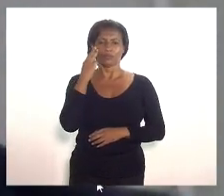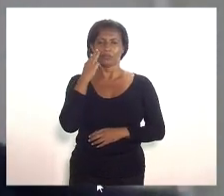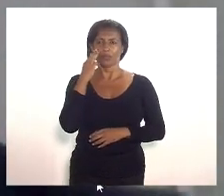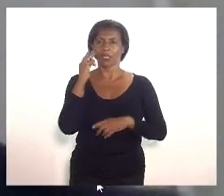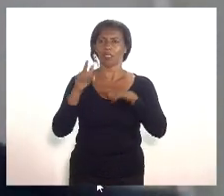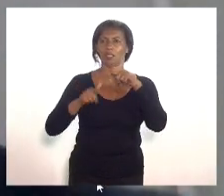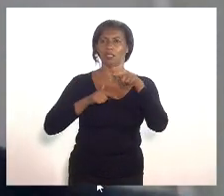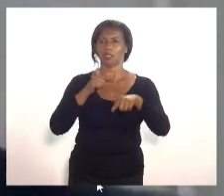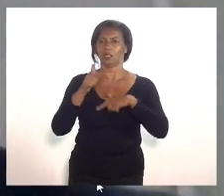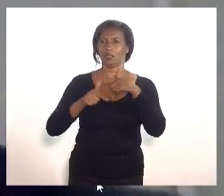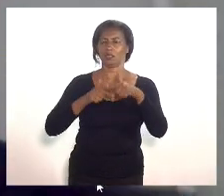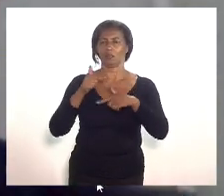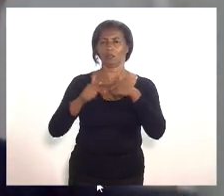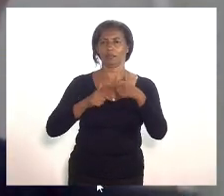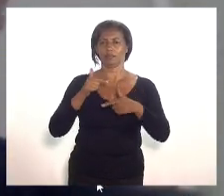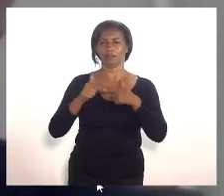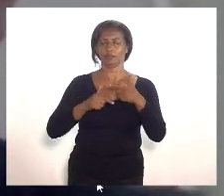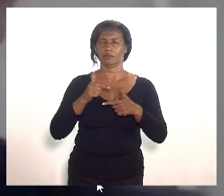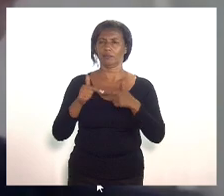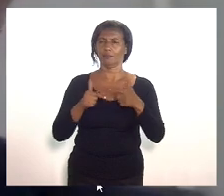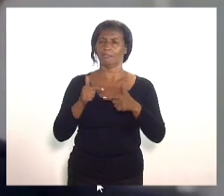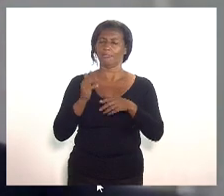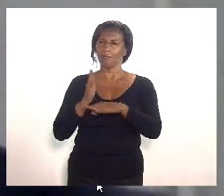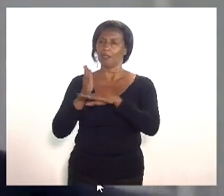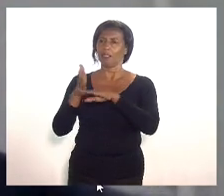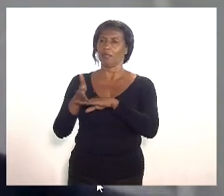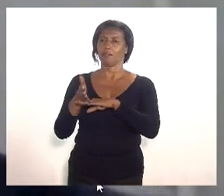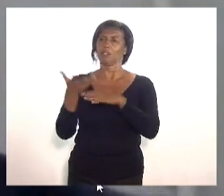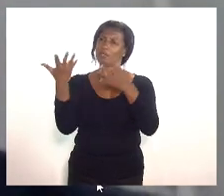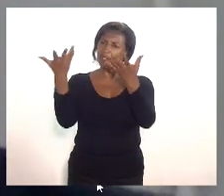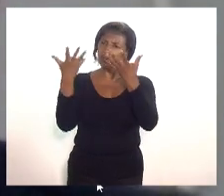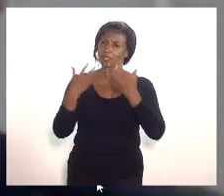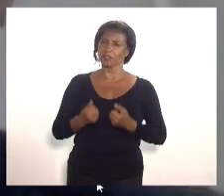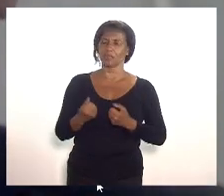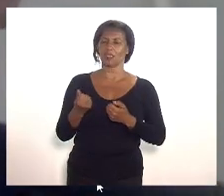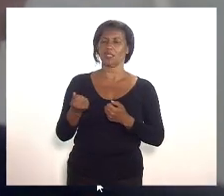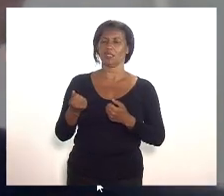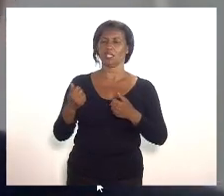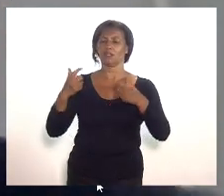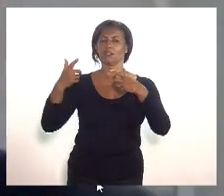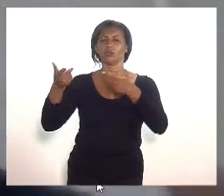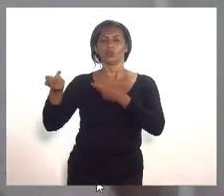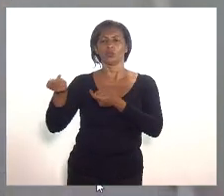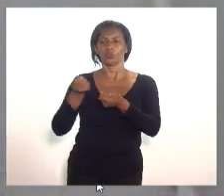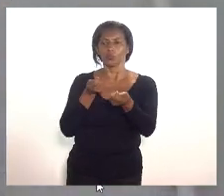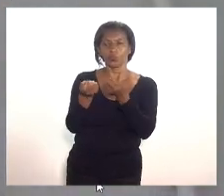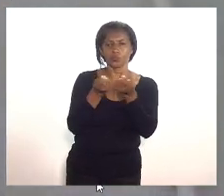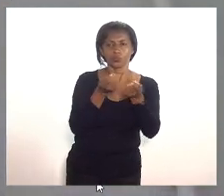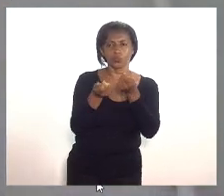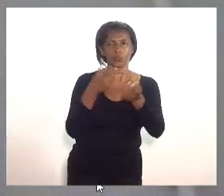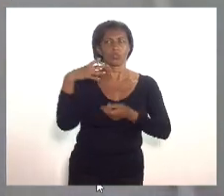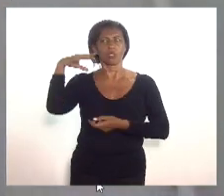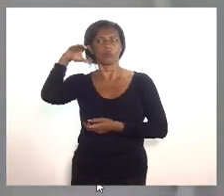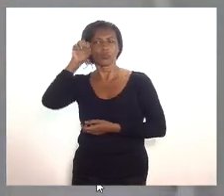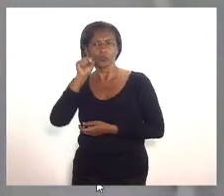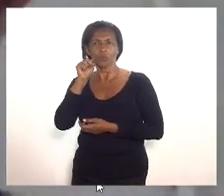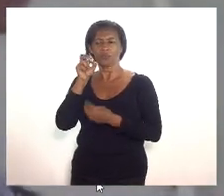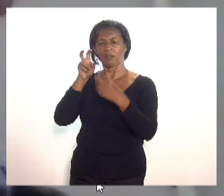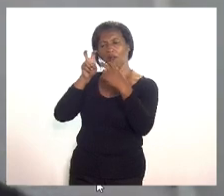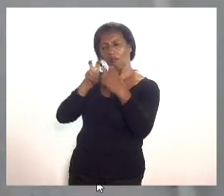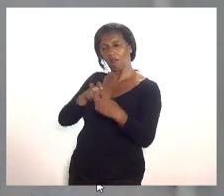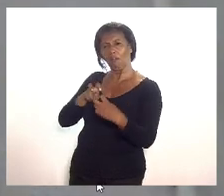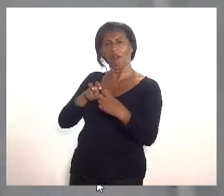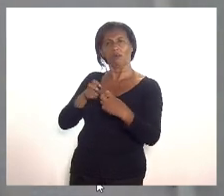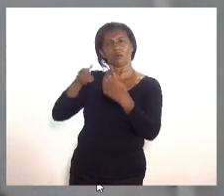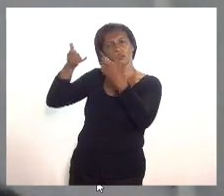a base lá do prefeito para que ele possa receber os setores econômicos para que ele possa ouvir e que possa explanar a situação que a